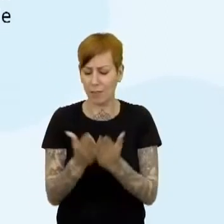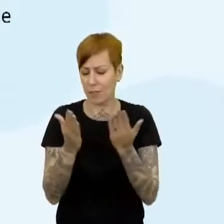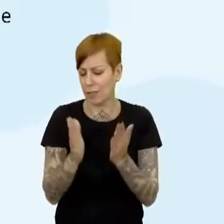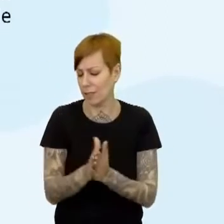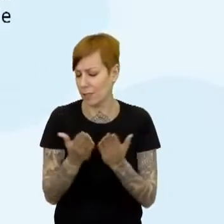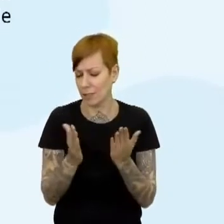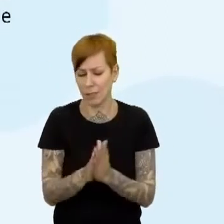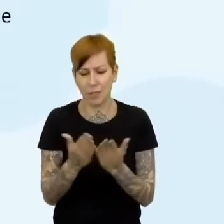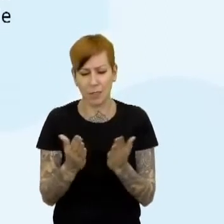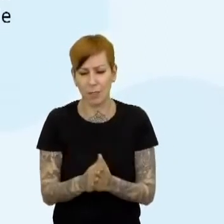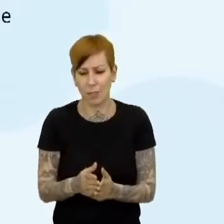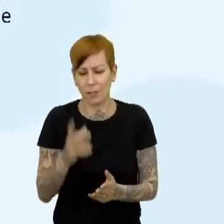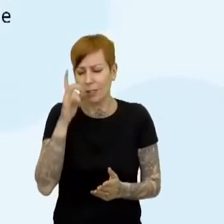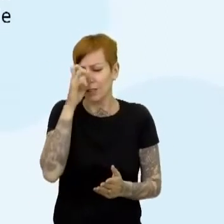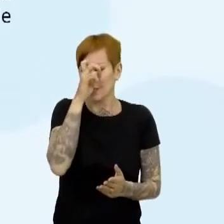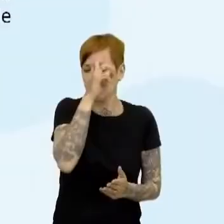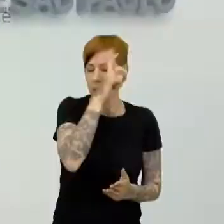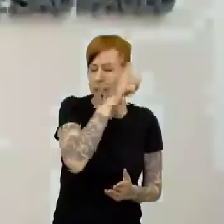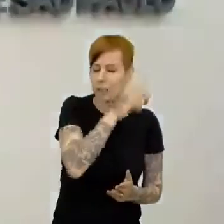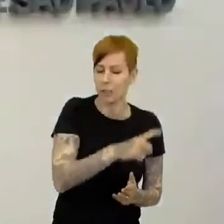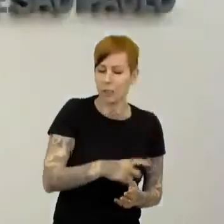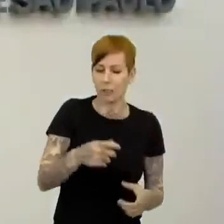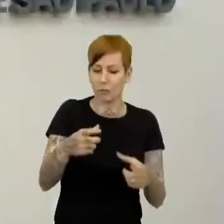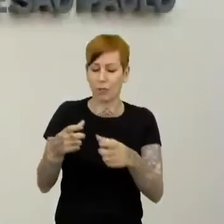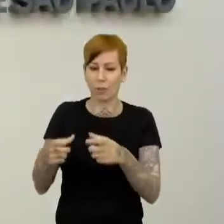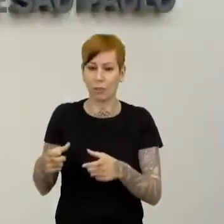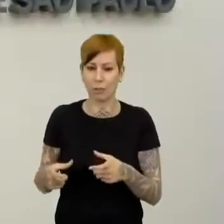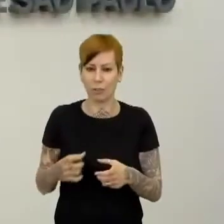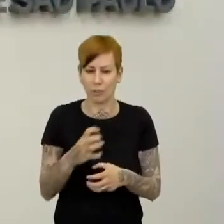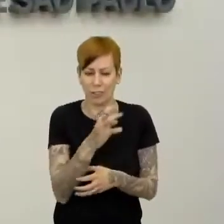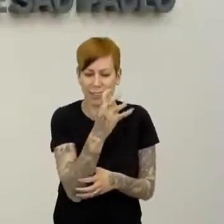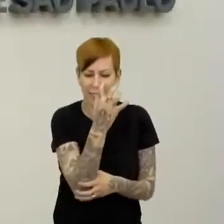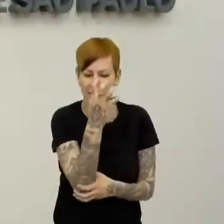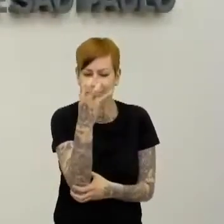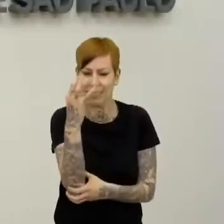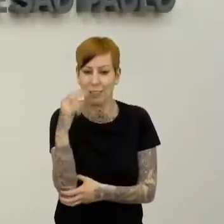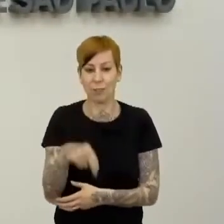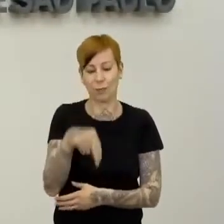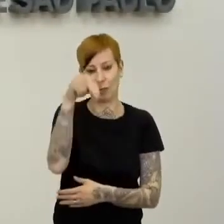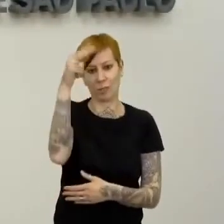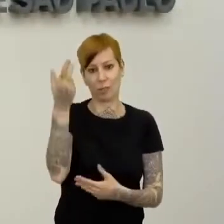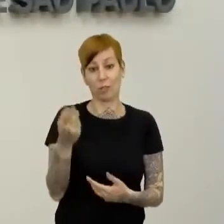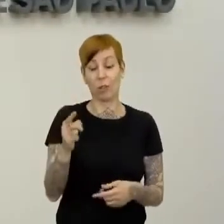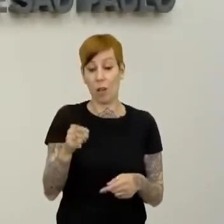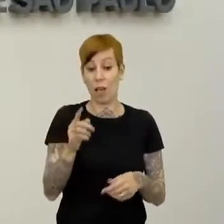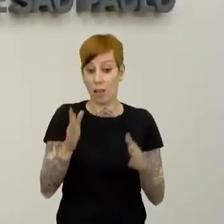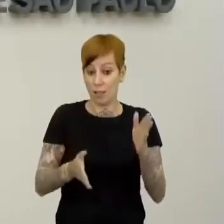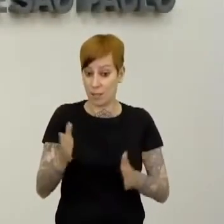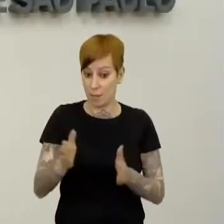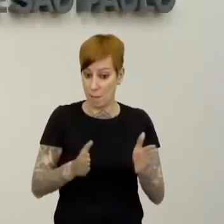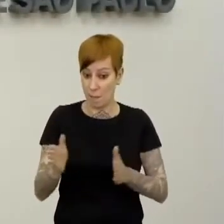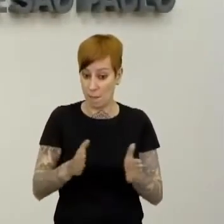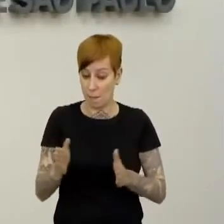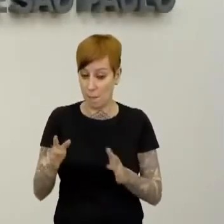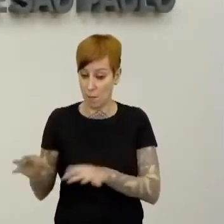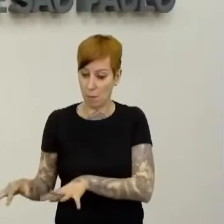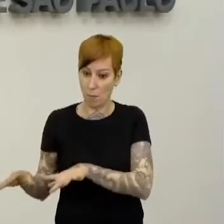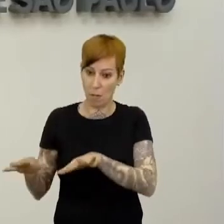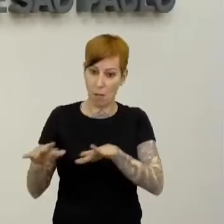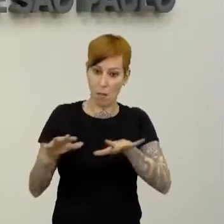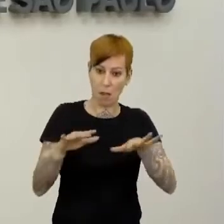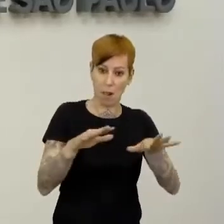injustiças da sua terra, do sertão nordestino. Então, nós temos, neste momento, o êxodo rural. Então, como o Nordeste não estava se